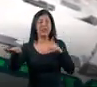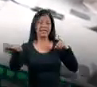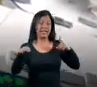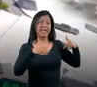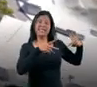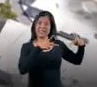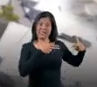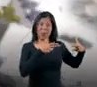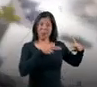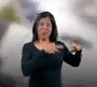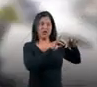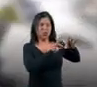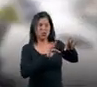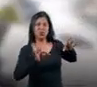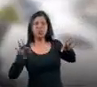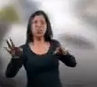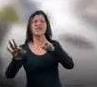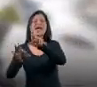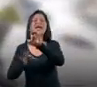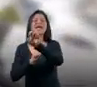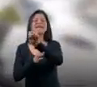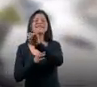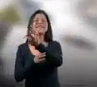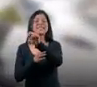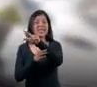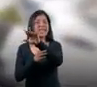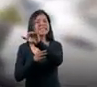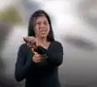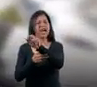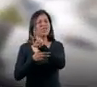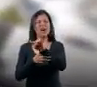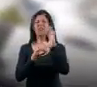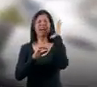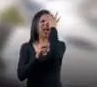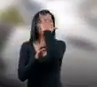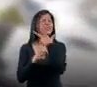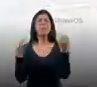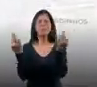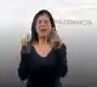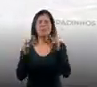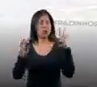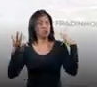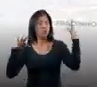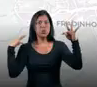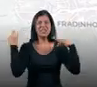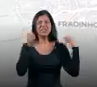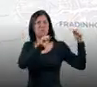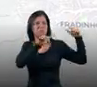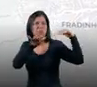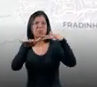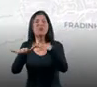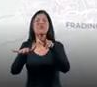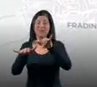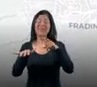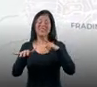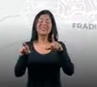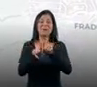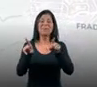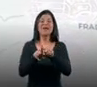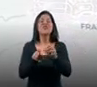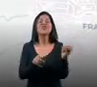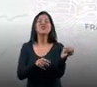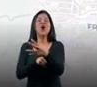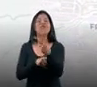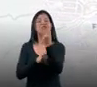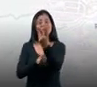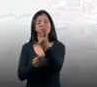Pedro I até a Resistência. Vai ficar lindo e também vai atrair mais turistas para a região. E olha só, vão ter duas novas unidades de